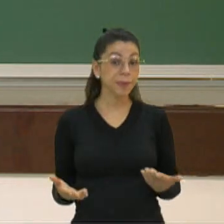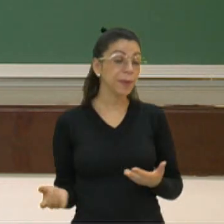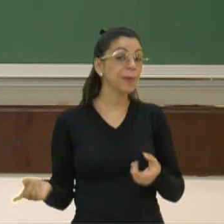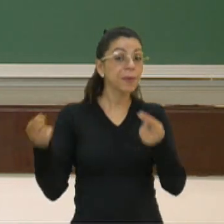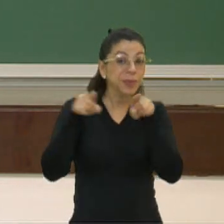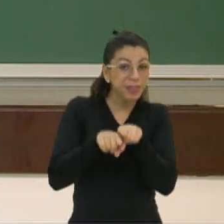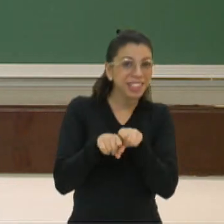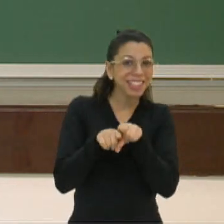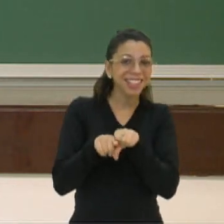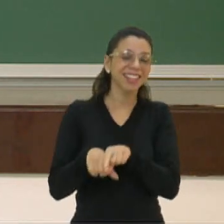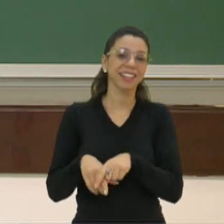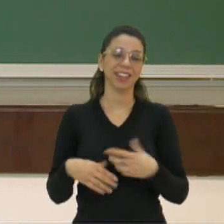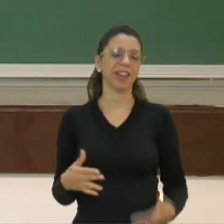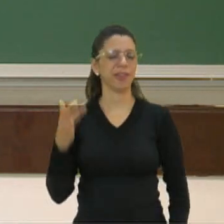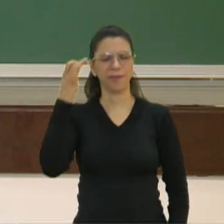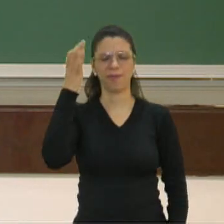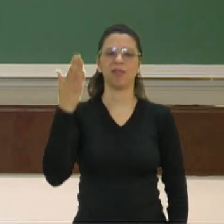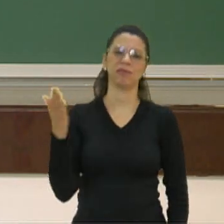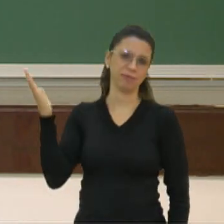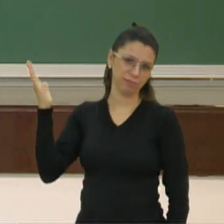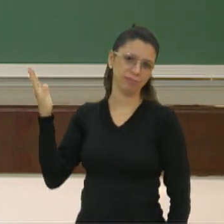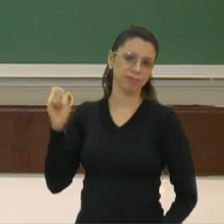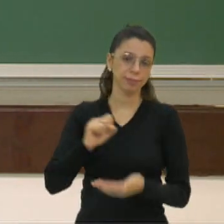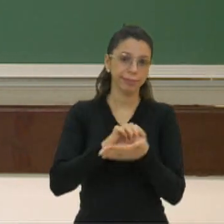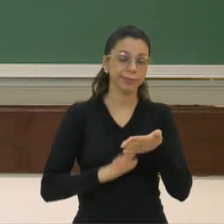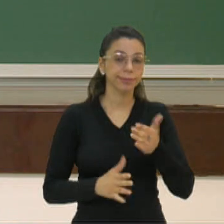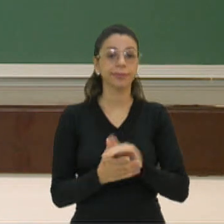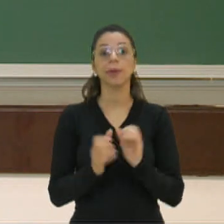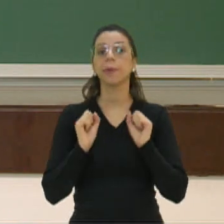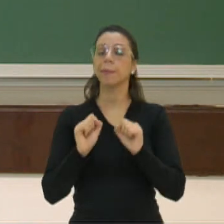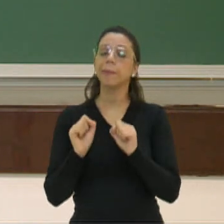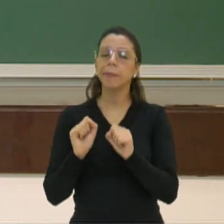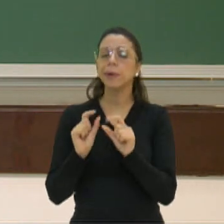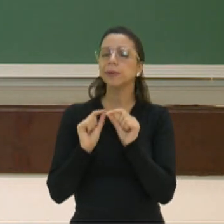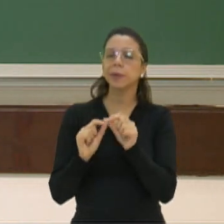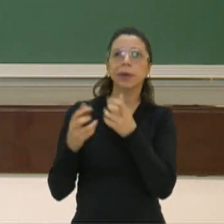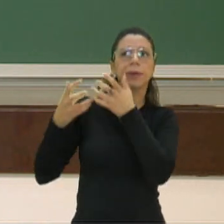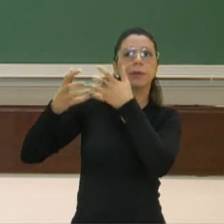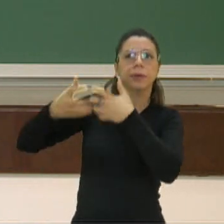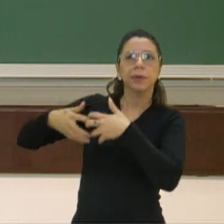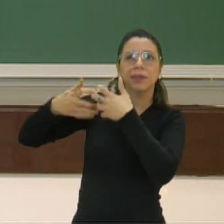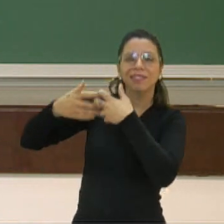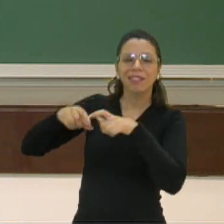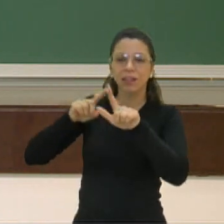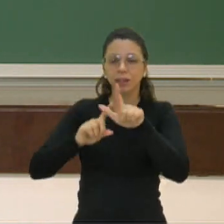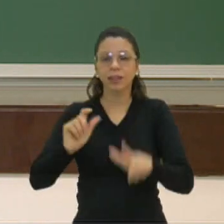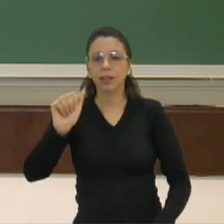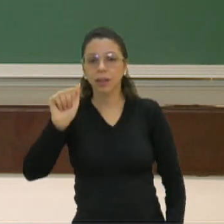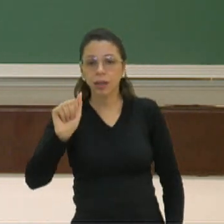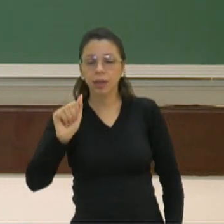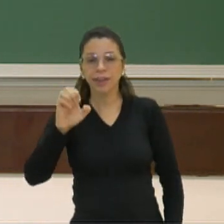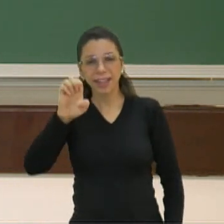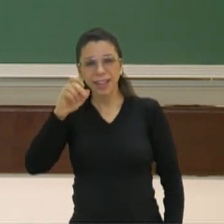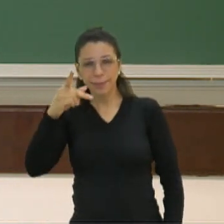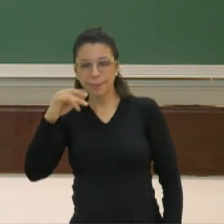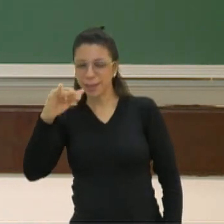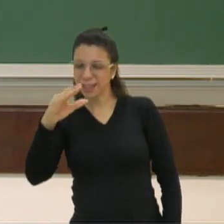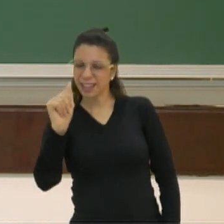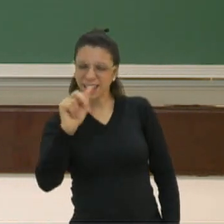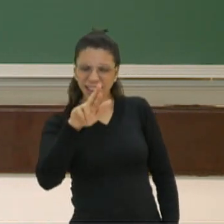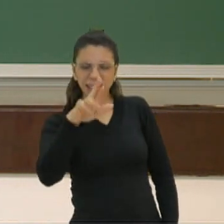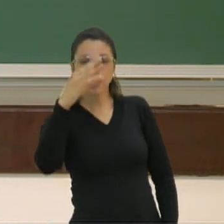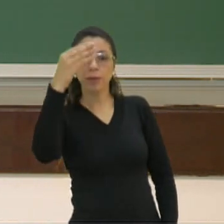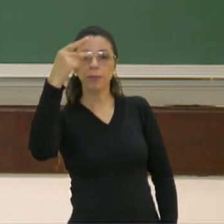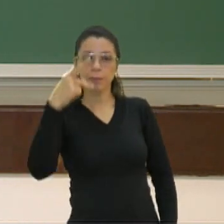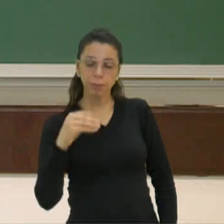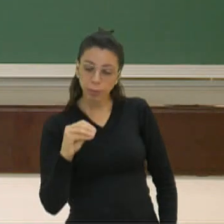Voltamos, galera. Estava muito fácil esse exercício. Você pode ter parado para pensar talvez na letra A, que falava do epicarpo. Mas a